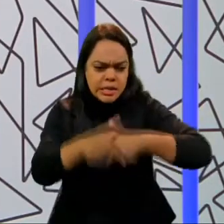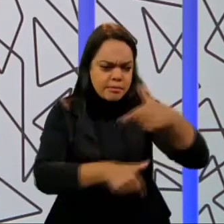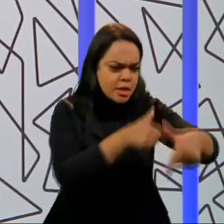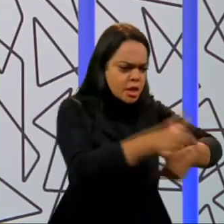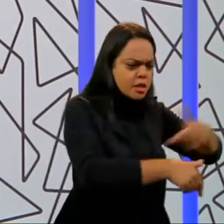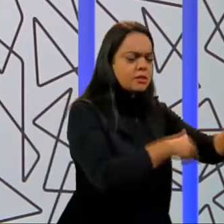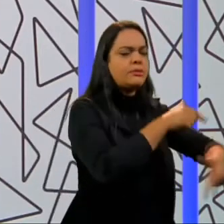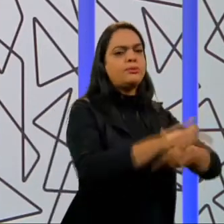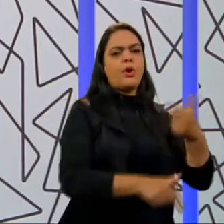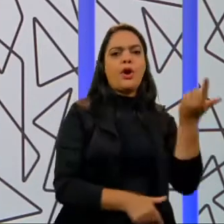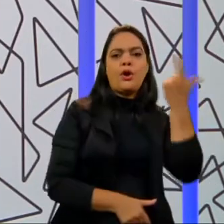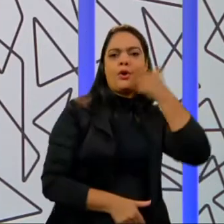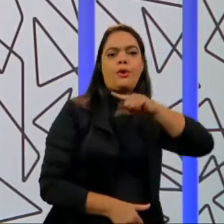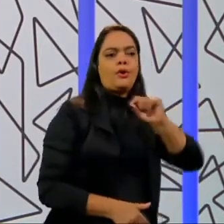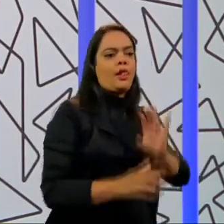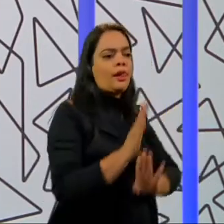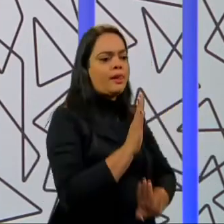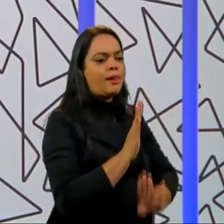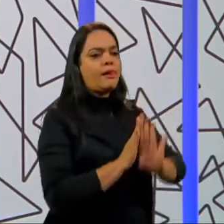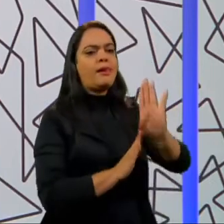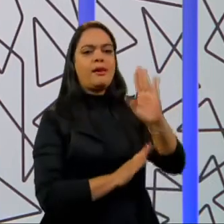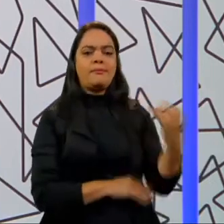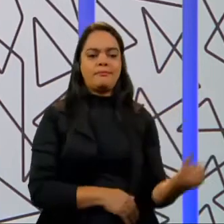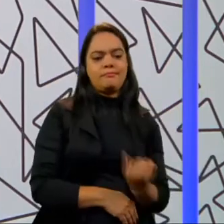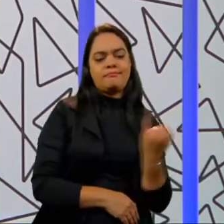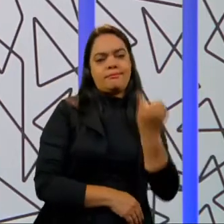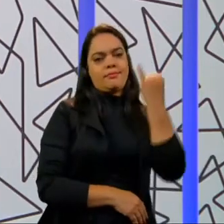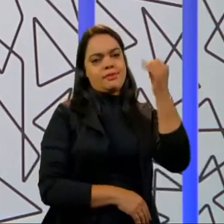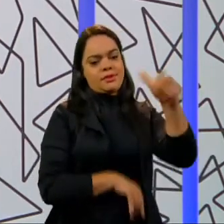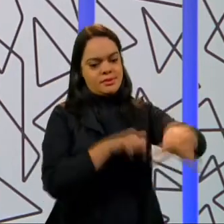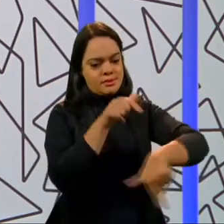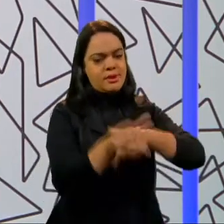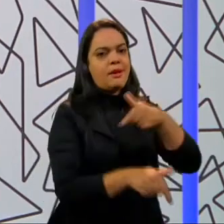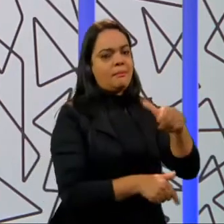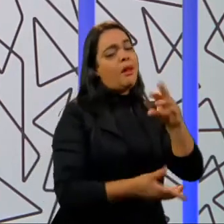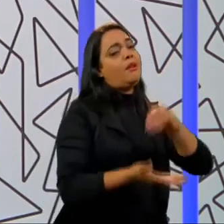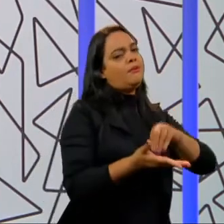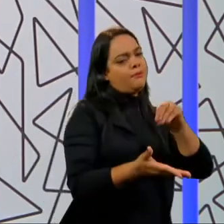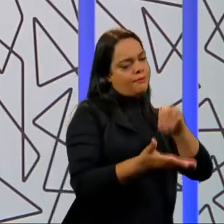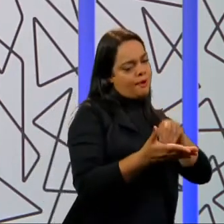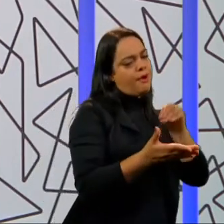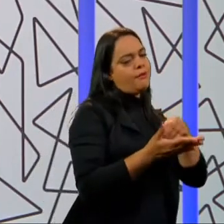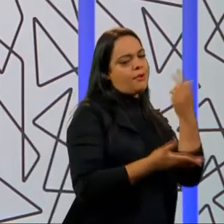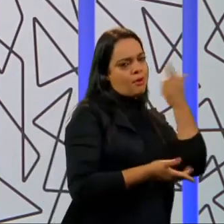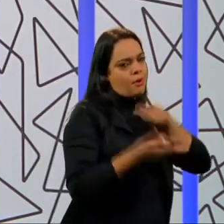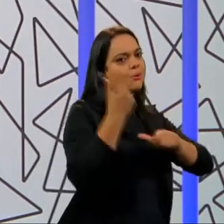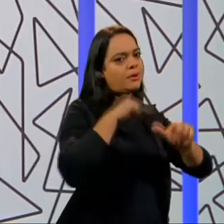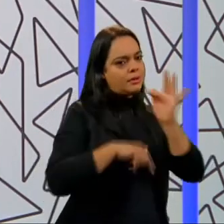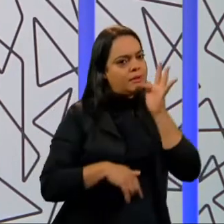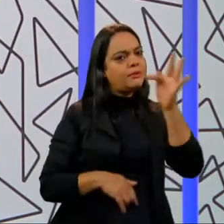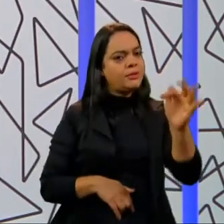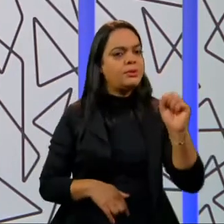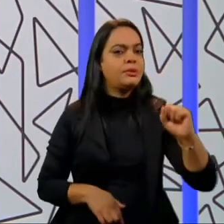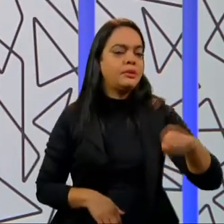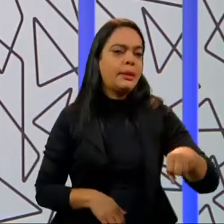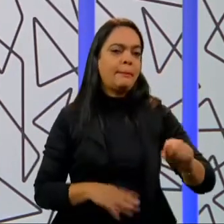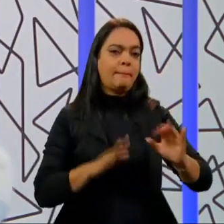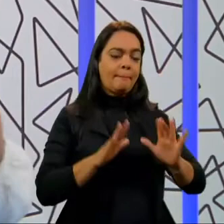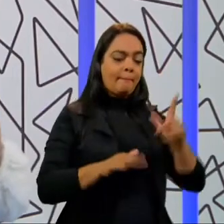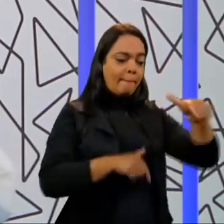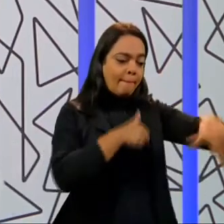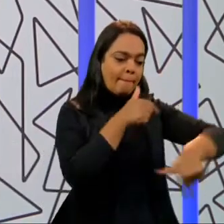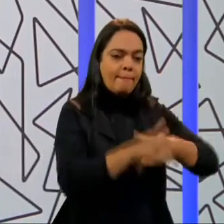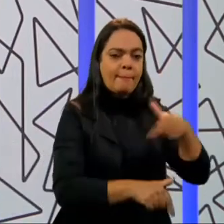ganhado uma participação cada vez mais relevante nesse mercado, embora tenhamos ainda muitos desafios aí pela frente, esse